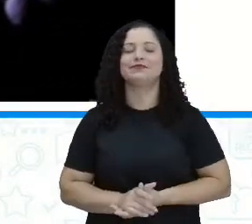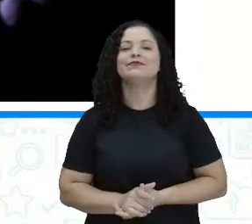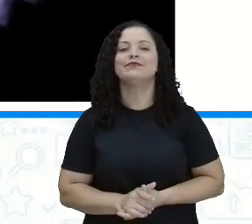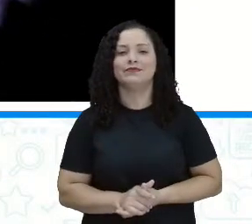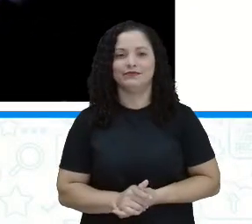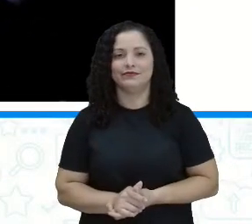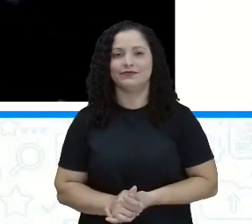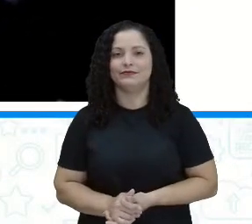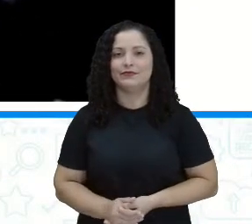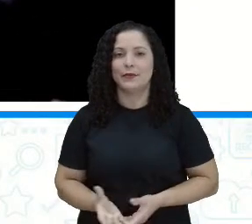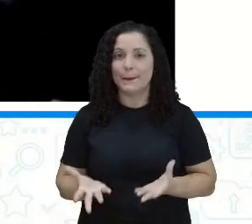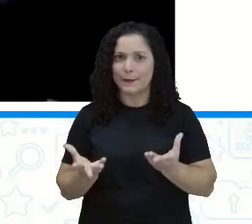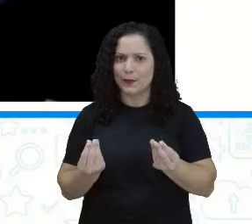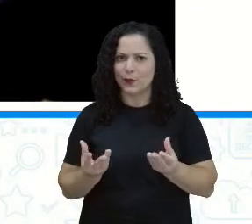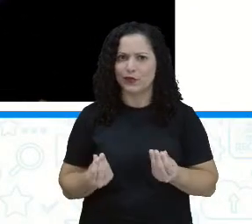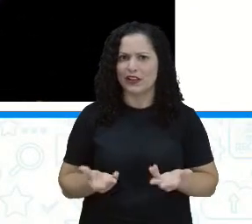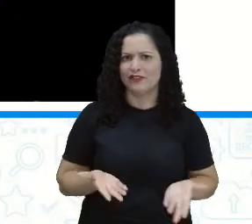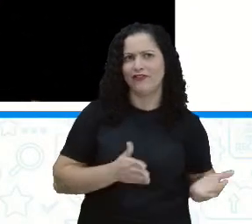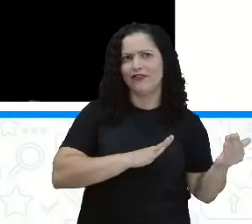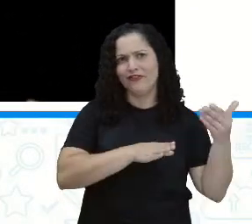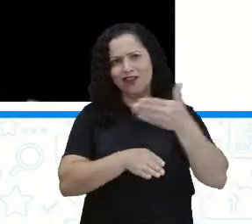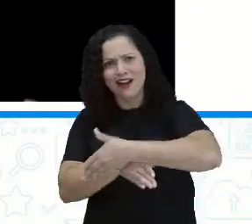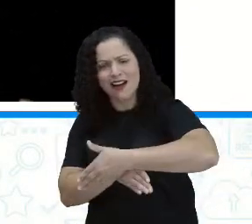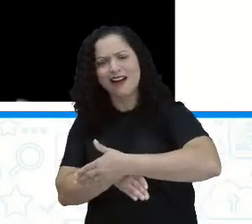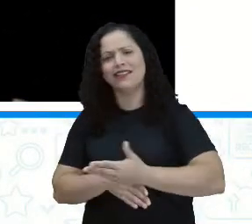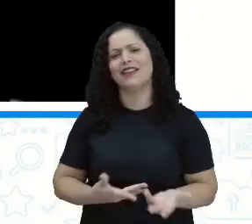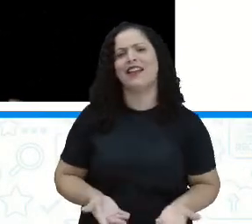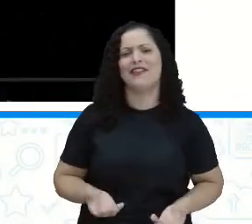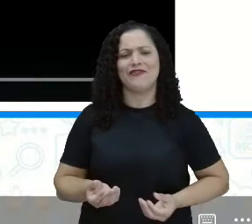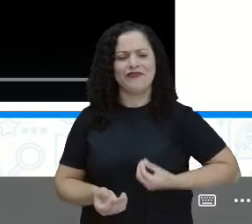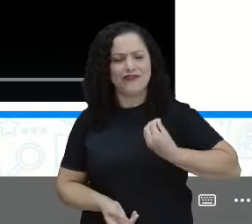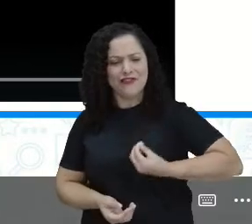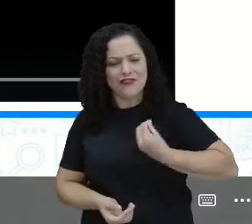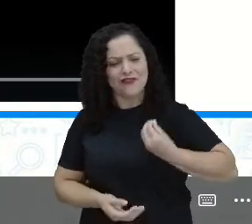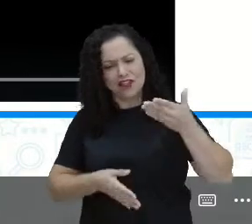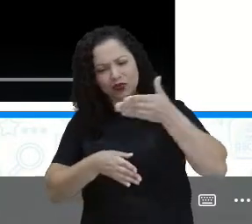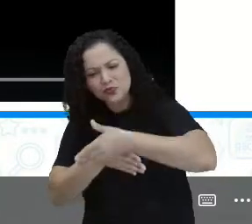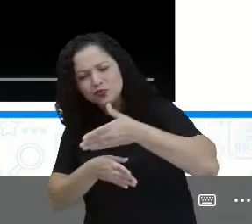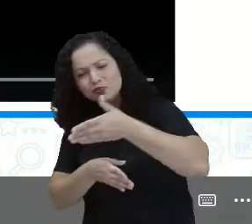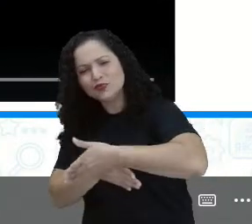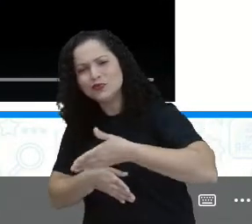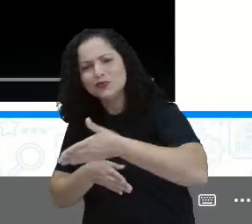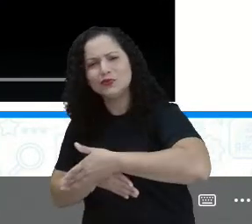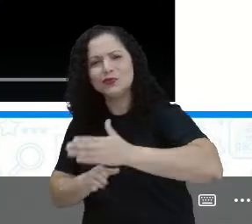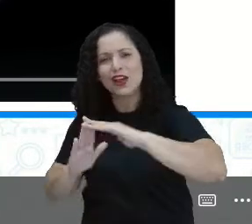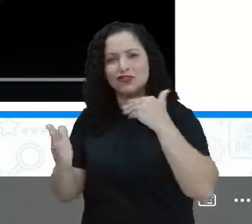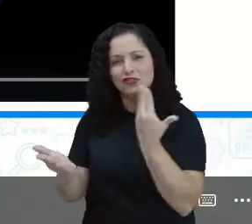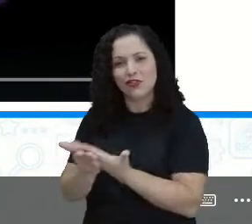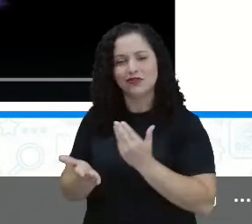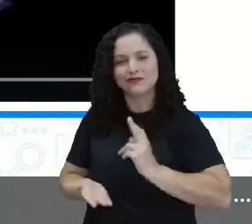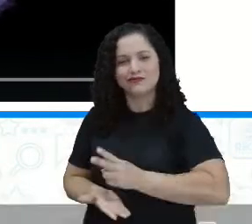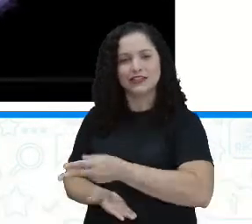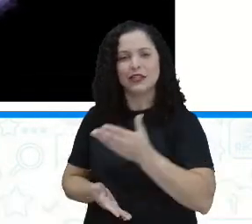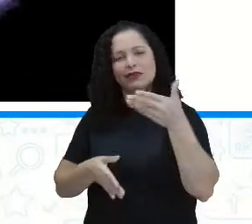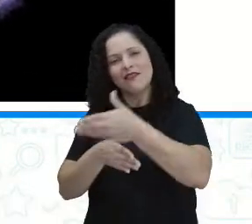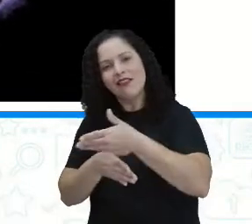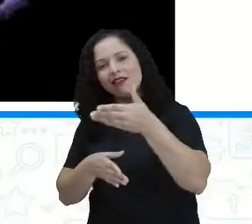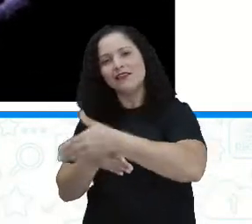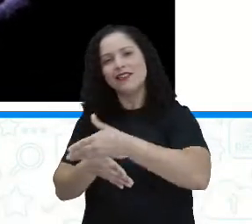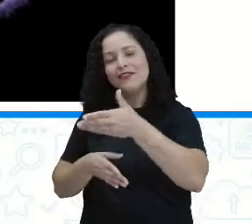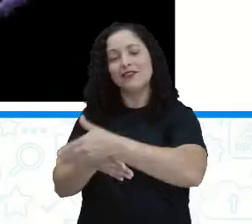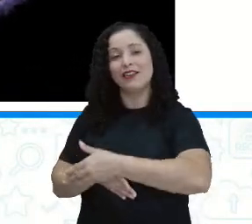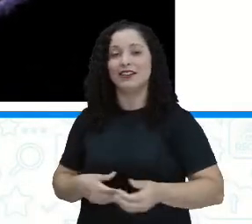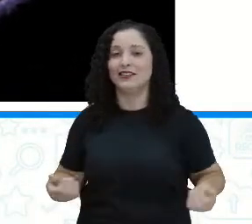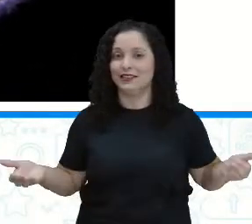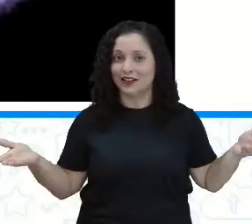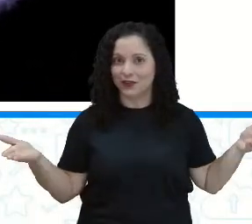escola. gente passa um bom tempo das nossas vidas, da nossa infância. E ali, na outra fase